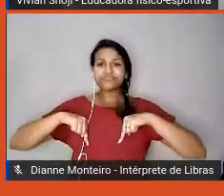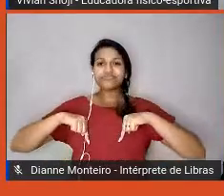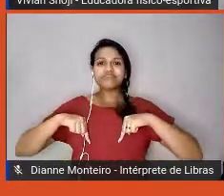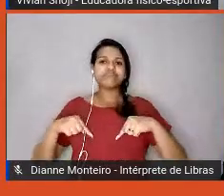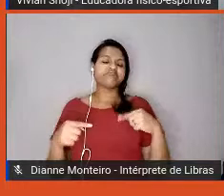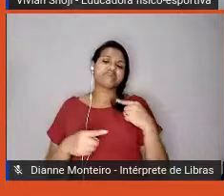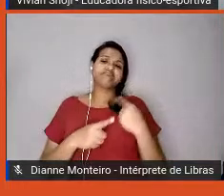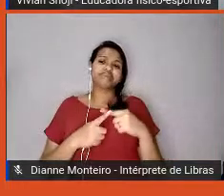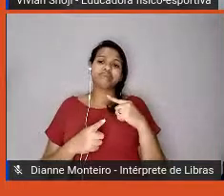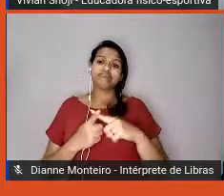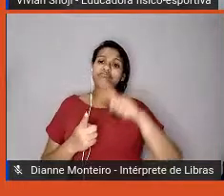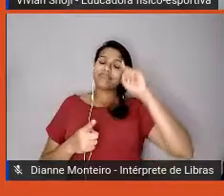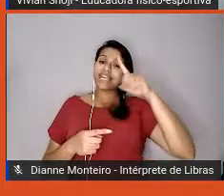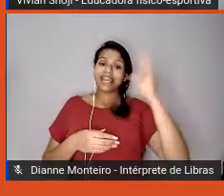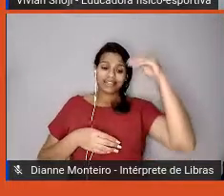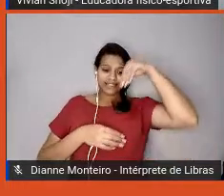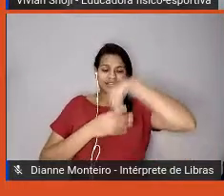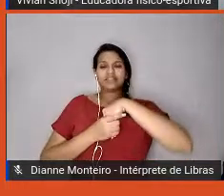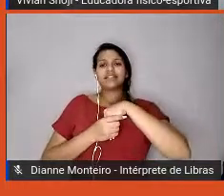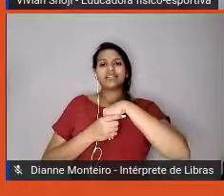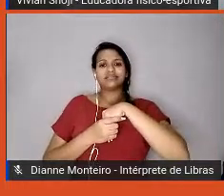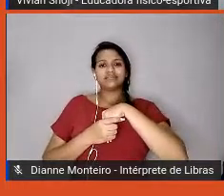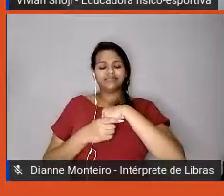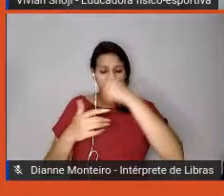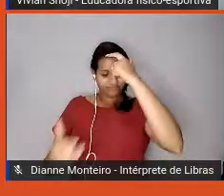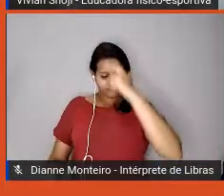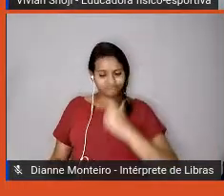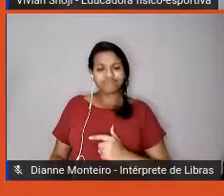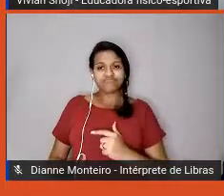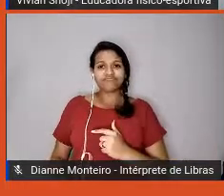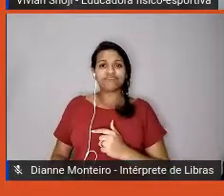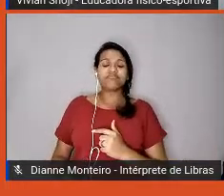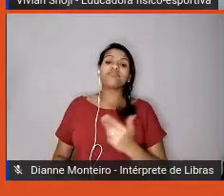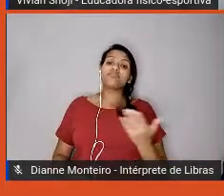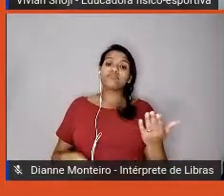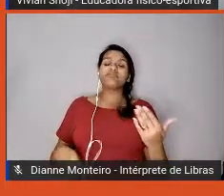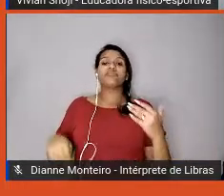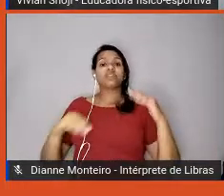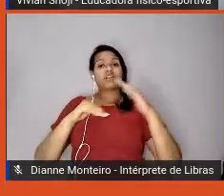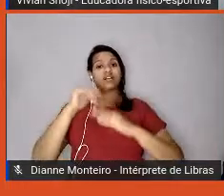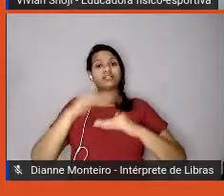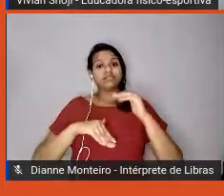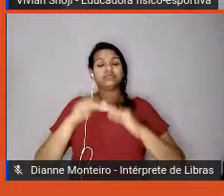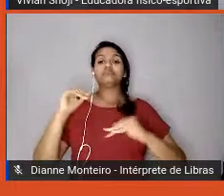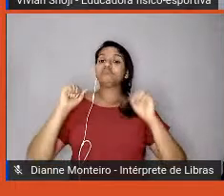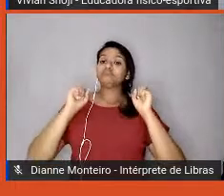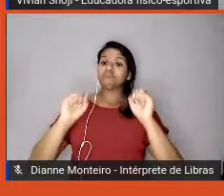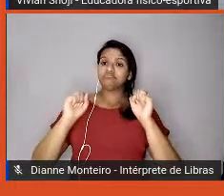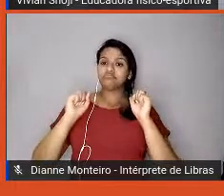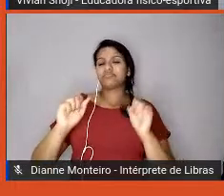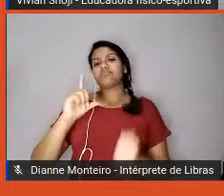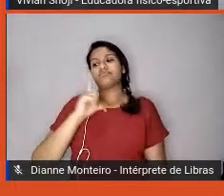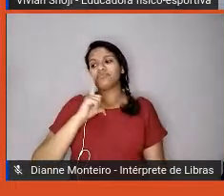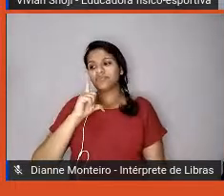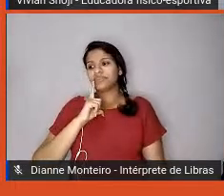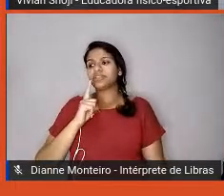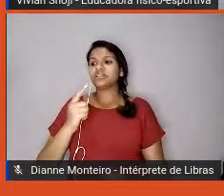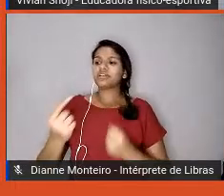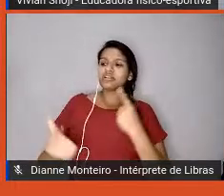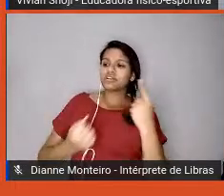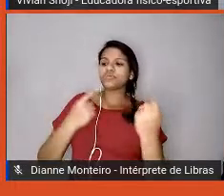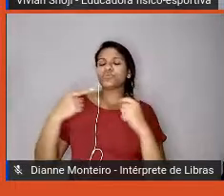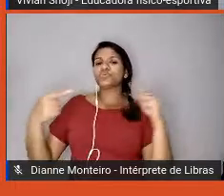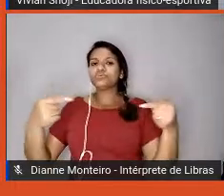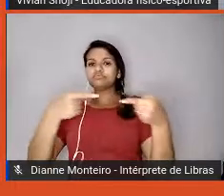ela implica trabalhar essa integralidade da pessoa. Então, as ações, elas podem contemplar alguns aspectos relacionados à